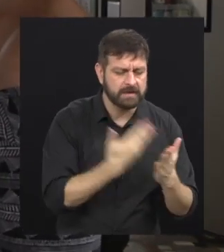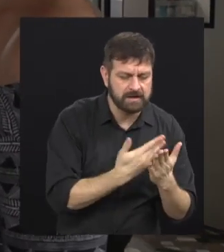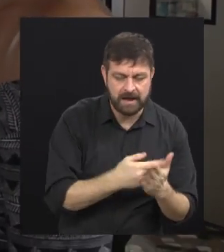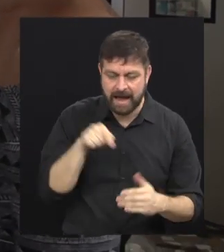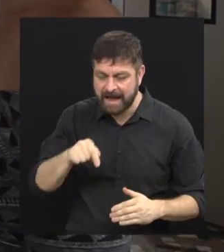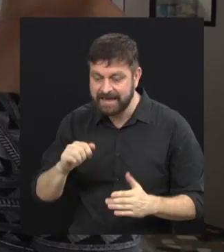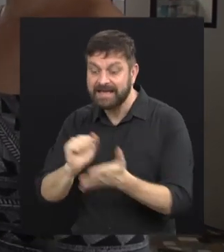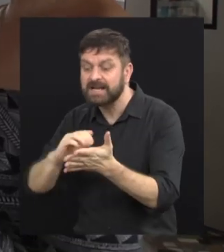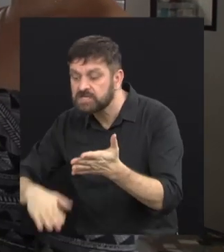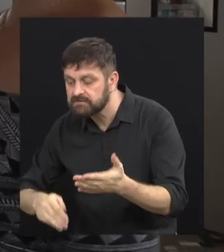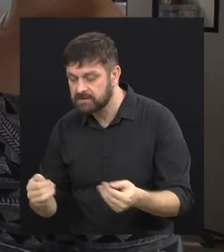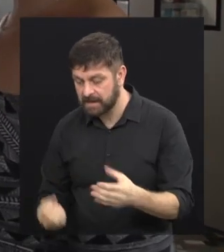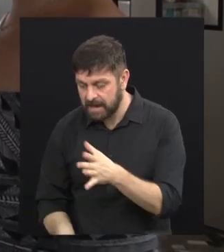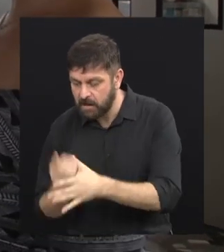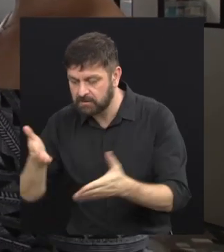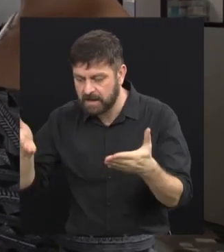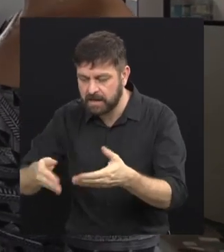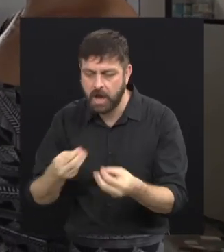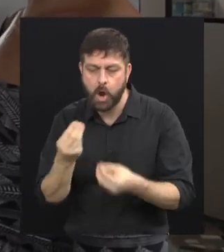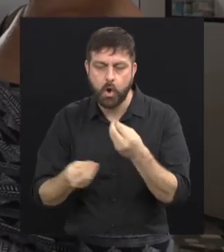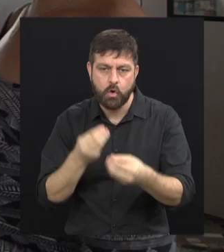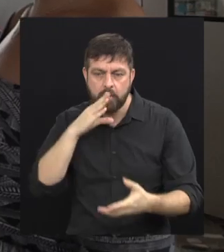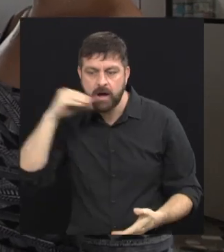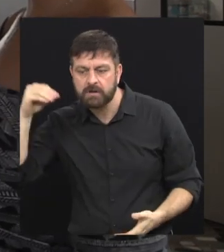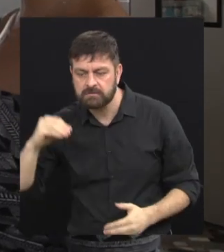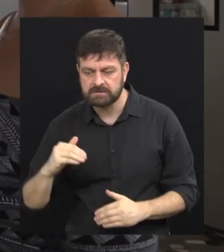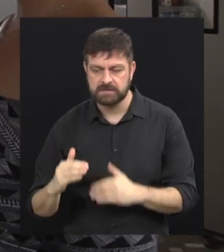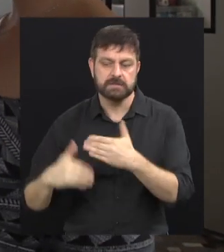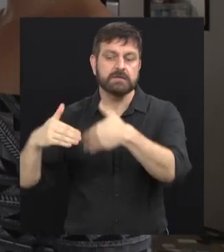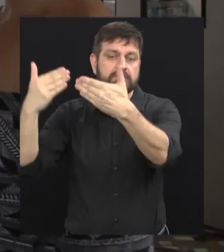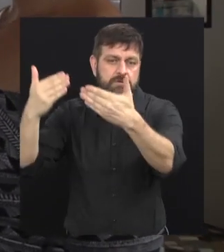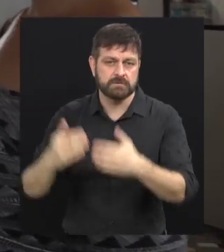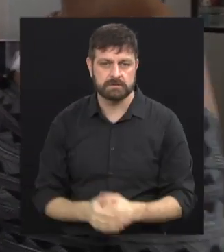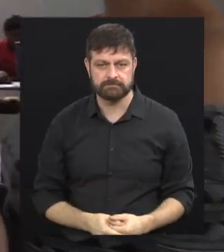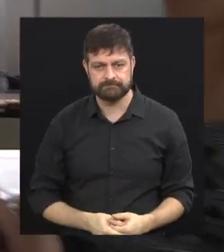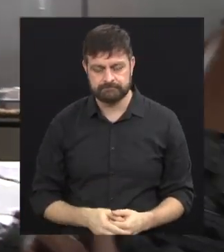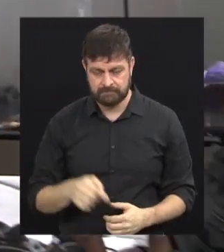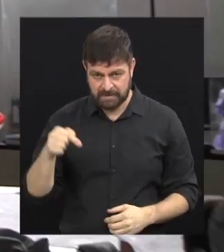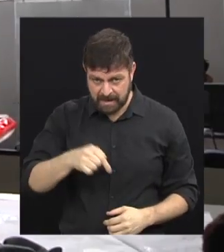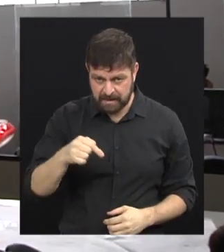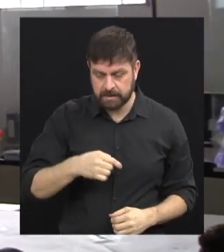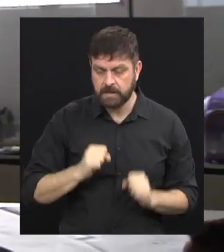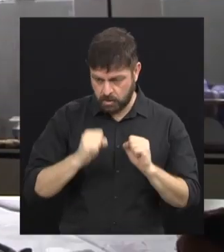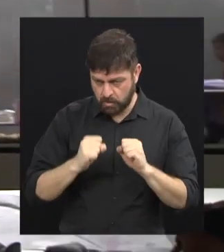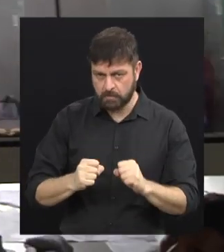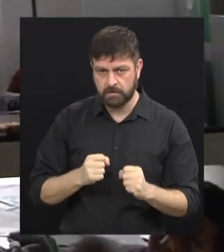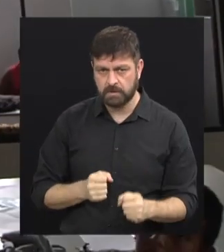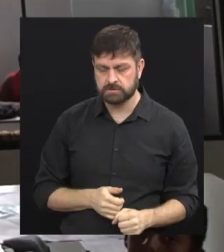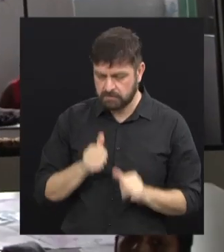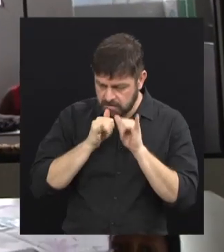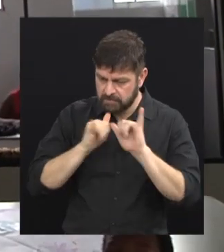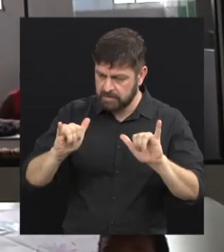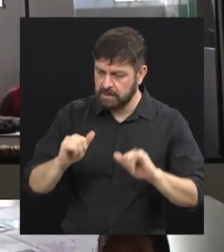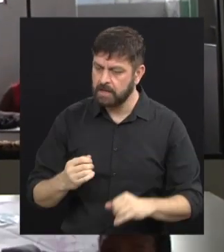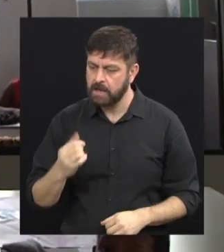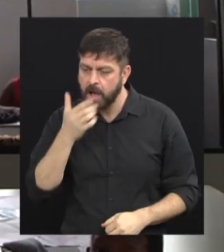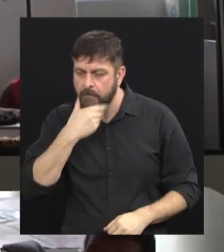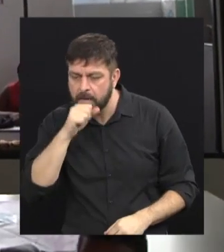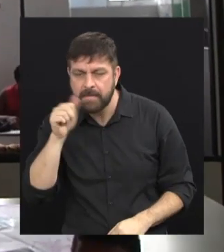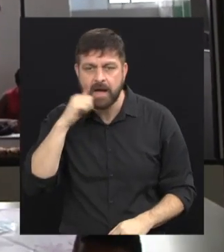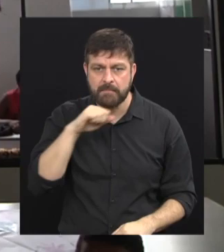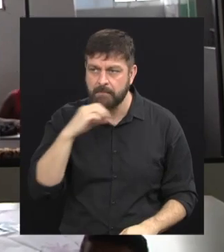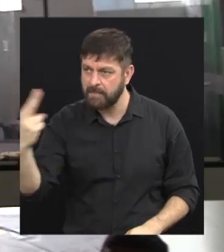atividades que são realizadas aqui? O quanto as crianças e adolescentes estão evoluindo no estudo? Aqui, eu posso dizer que os pais vêm,